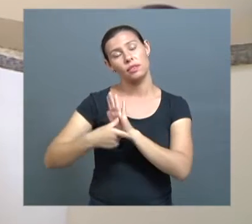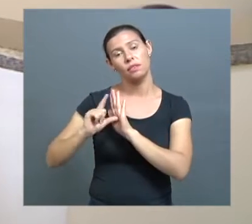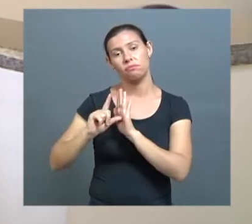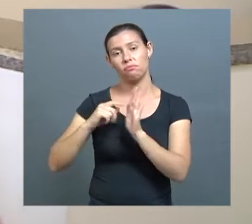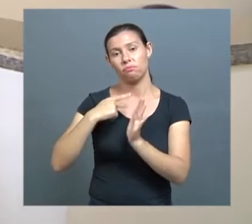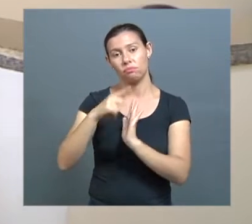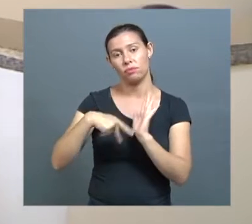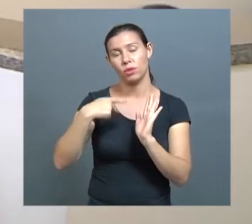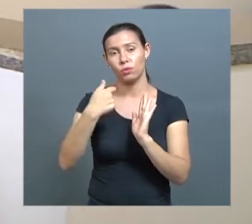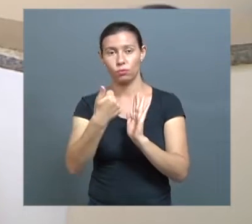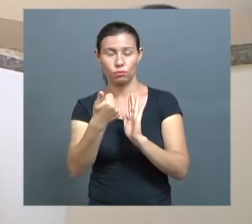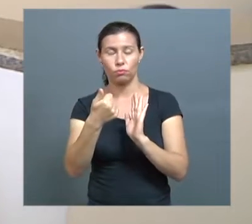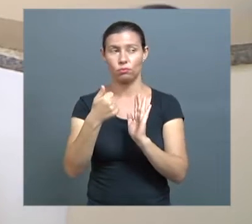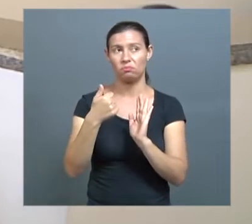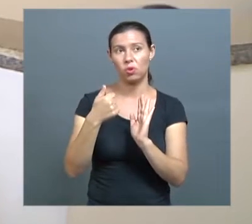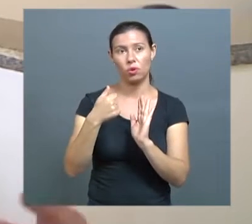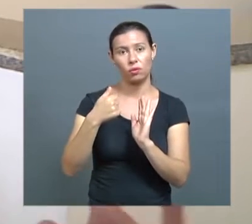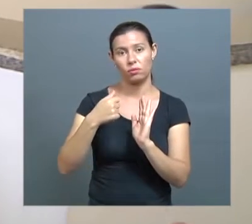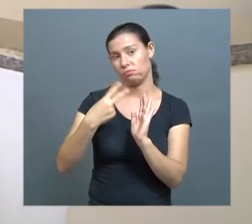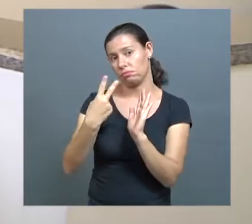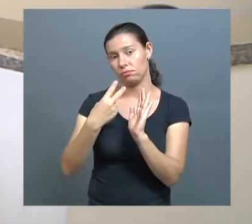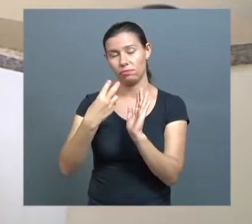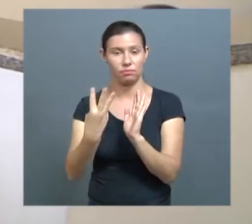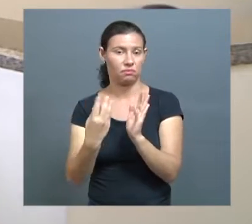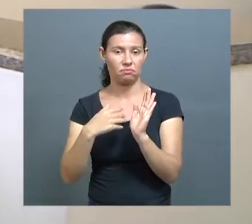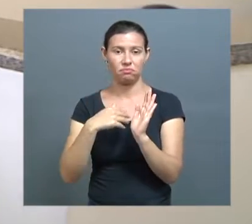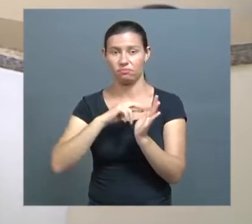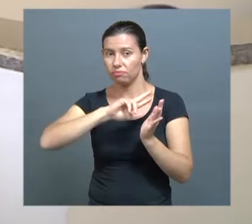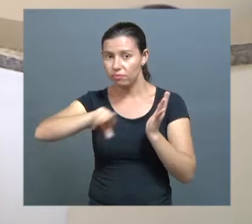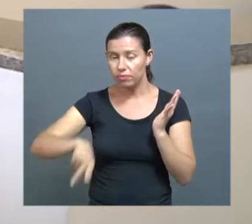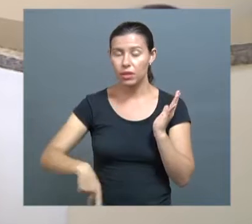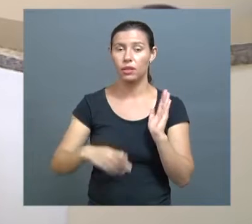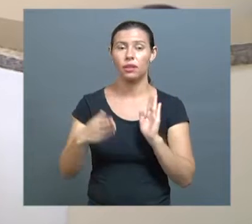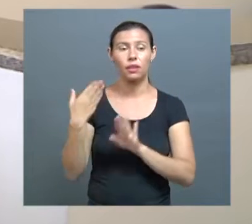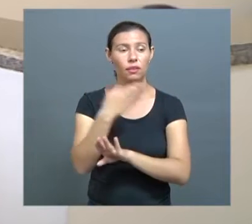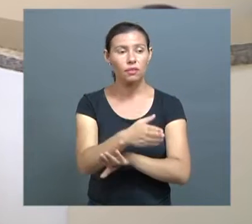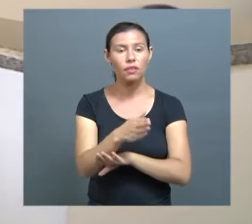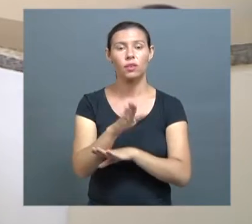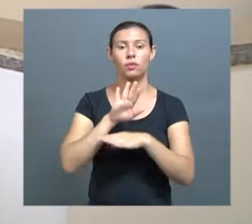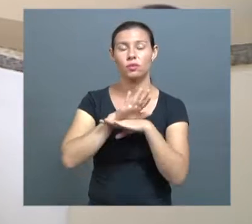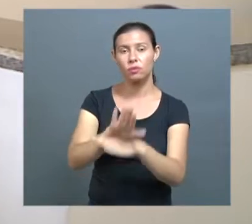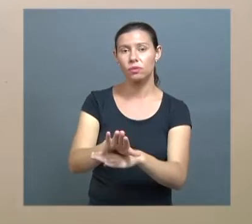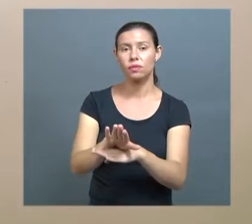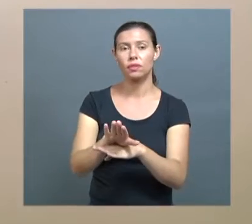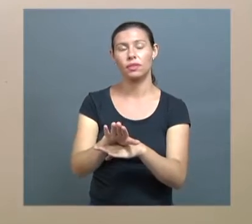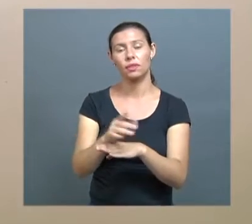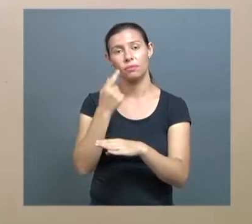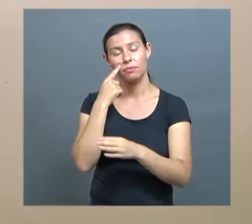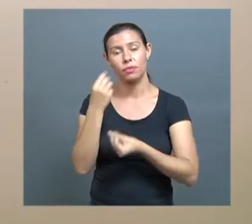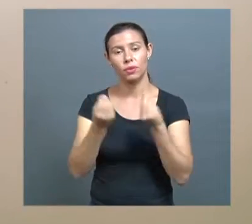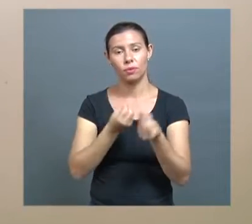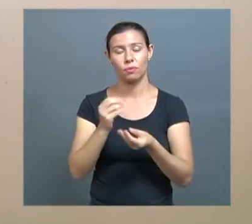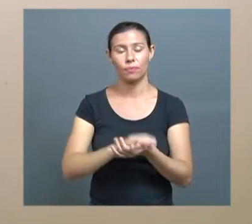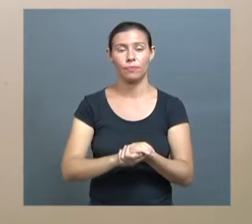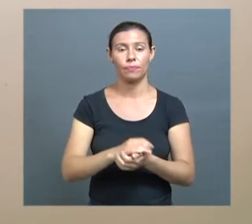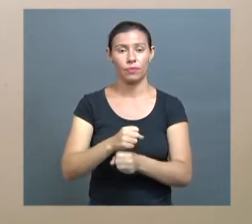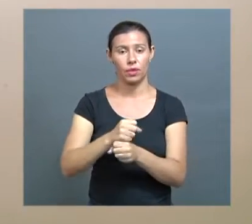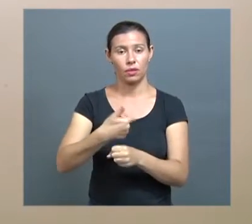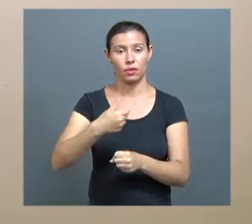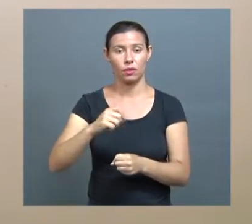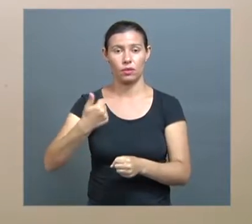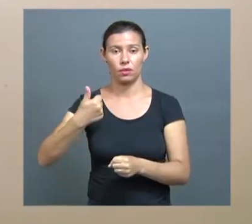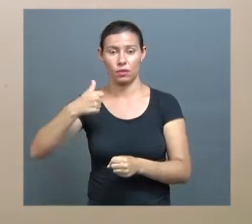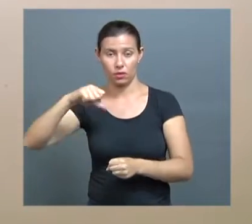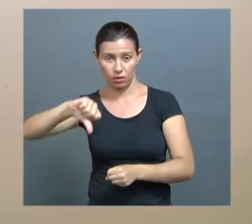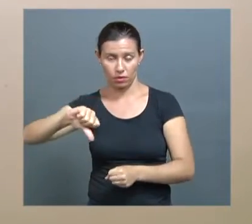aprender alguma coisa, acompanhar algum procedimento ou até mesmo auxiliar aqueles alunos que estão cumprindo o estágio obrigatório. Em 2019, ele